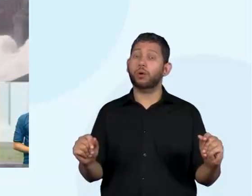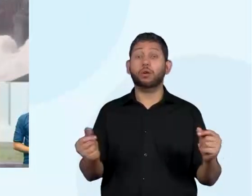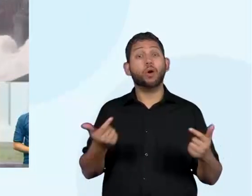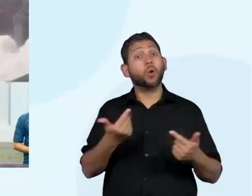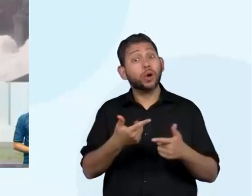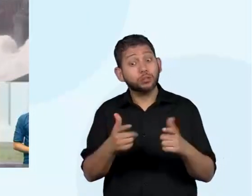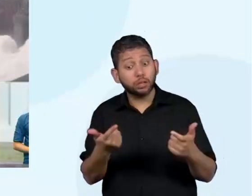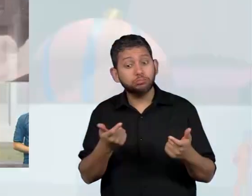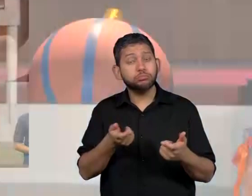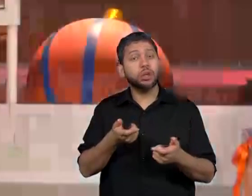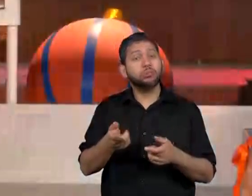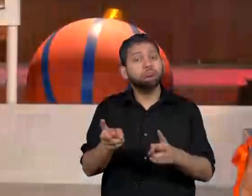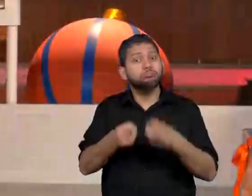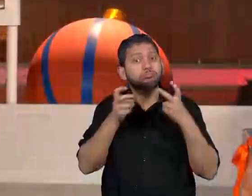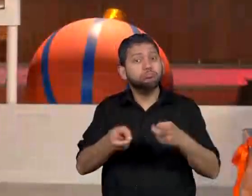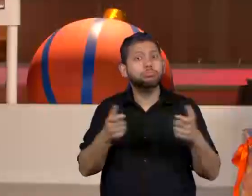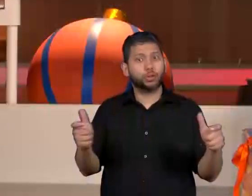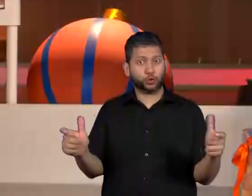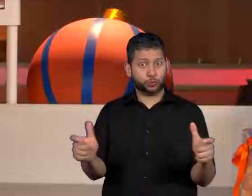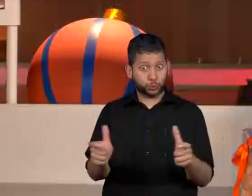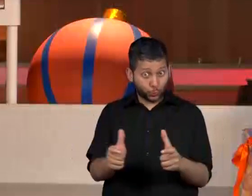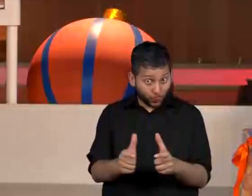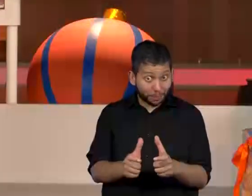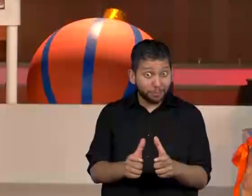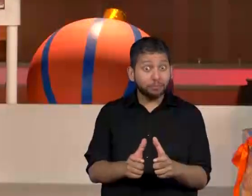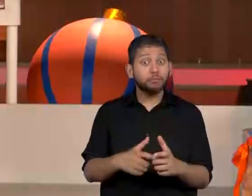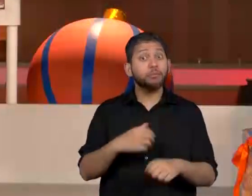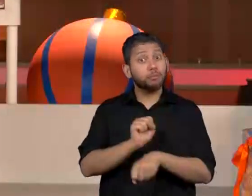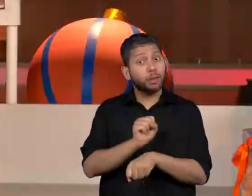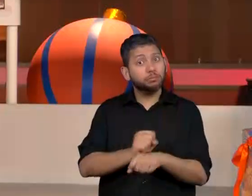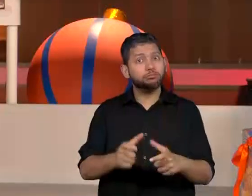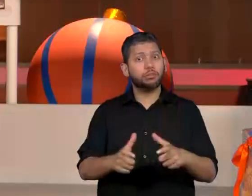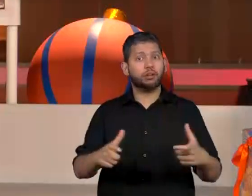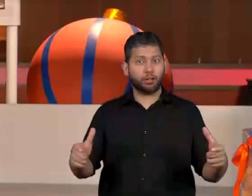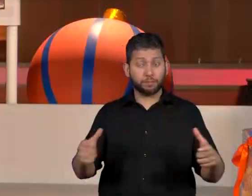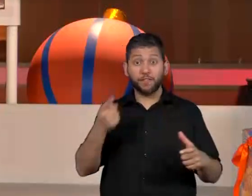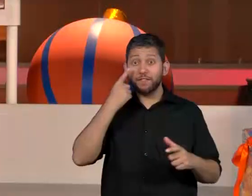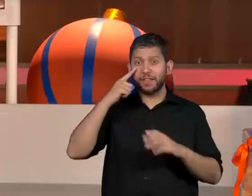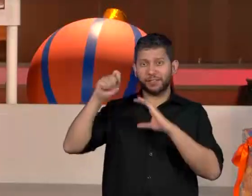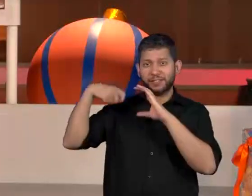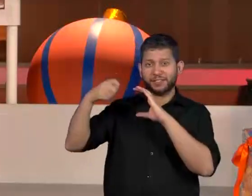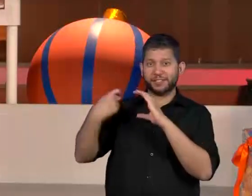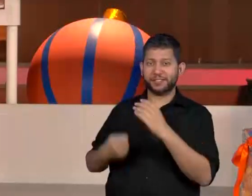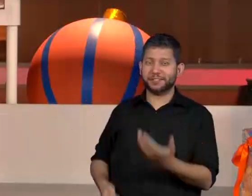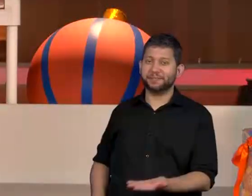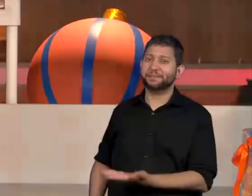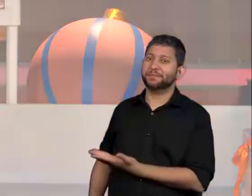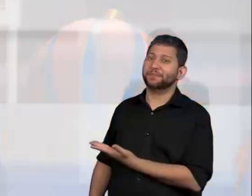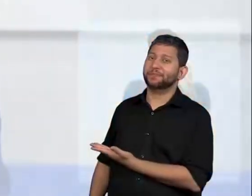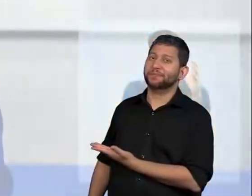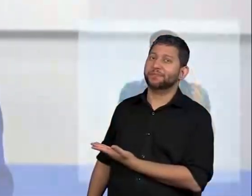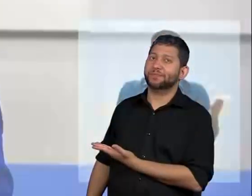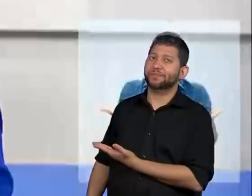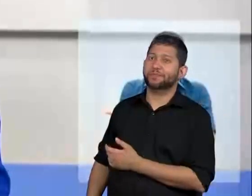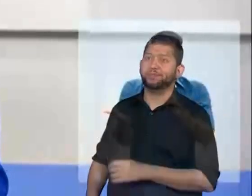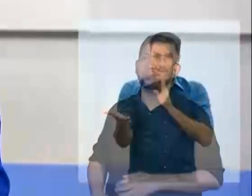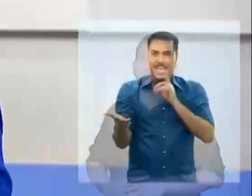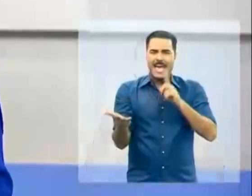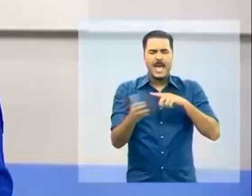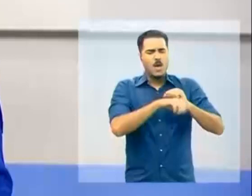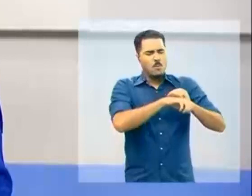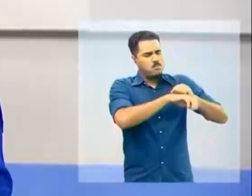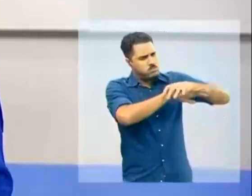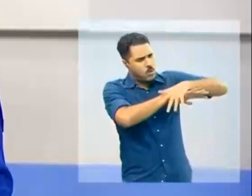aprofundamento. Então, vamos dar uma olhadinha lá, tudo bem? Acompanhem. Hoje, vamos